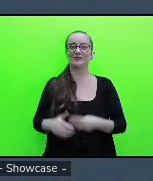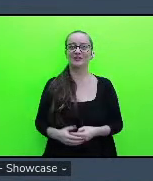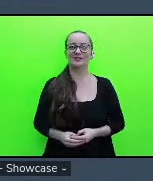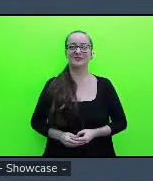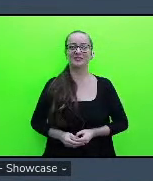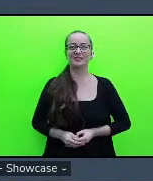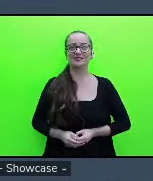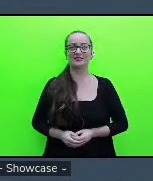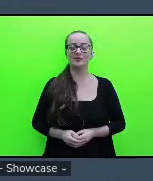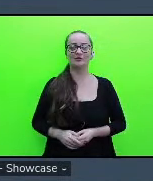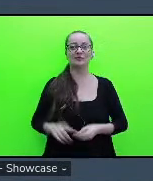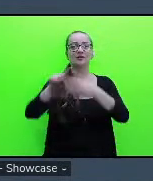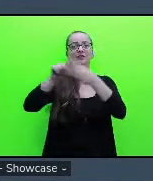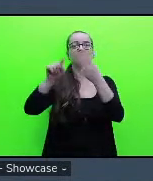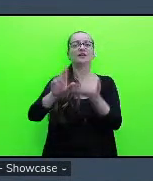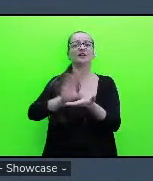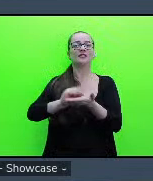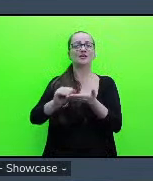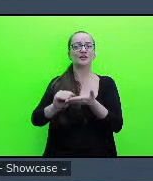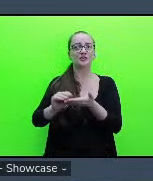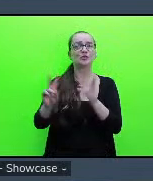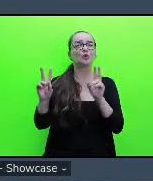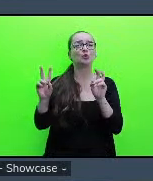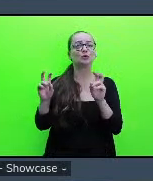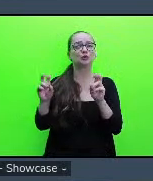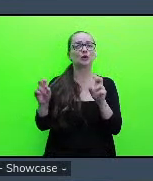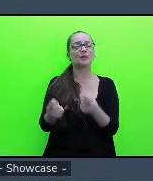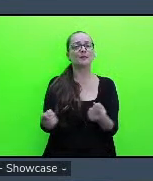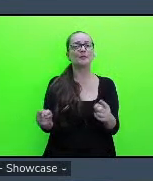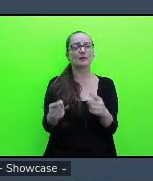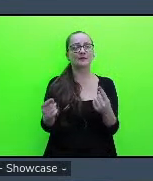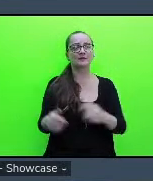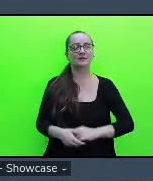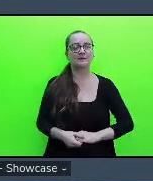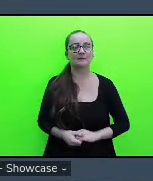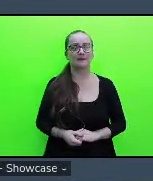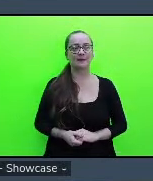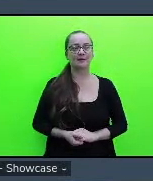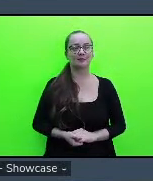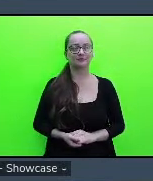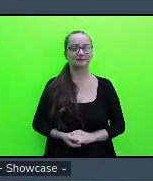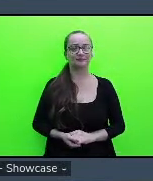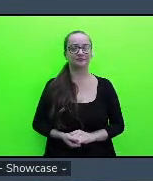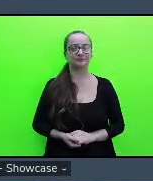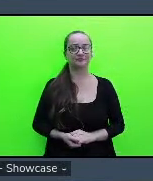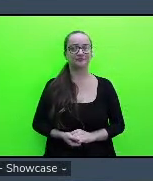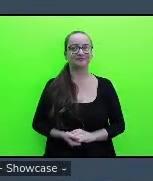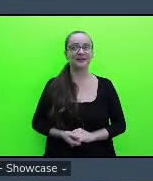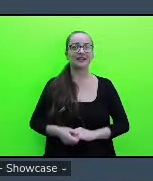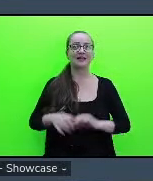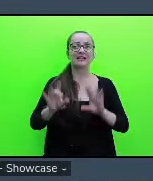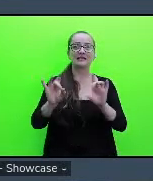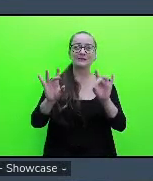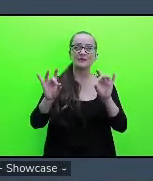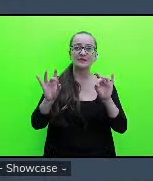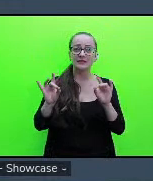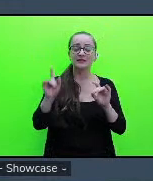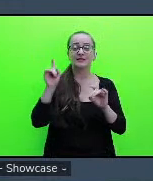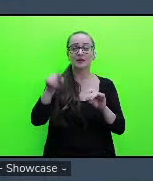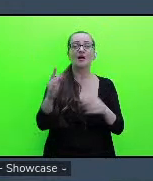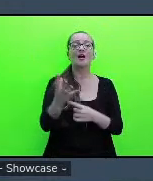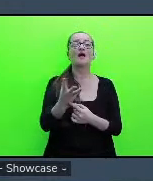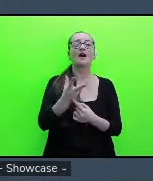artigos sobre a música um de especialização que foi a arte na